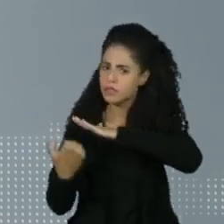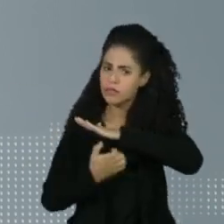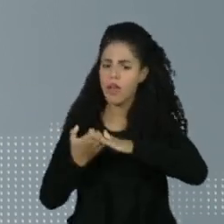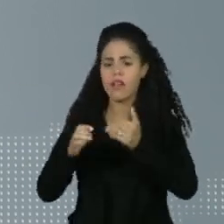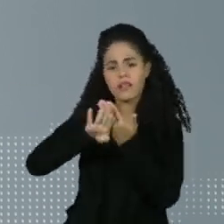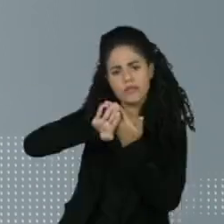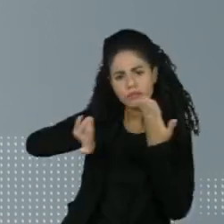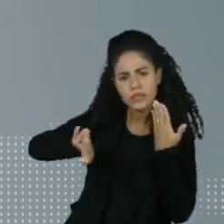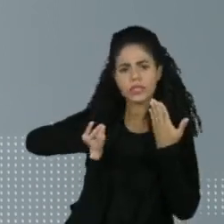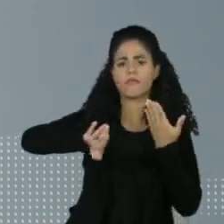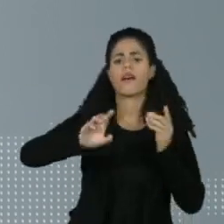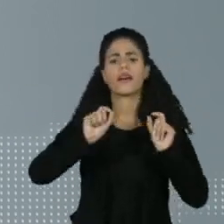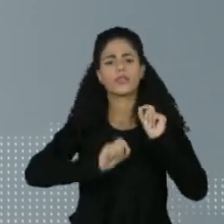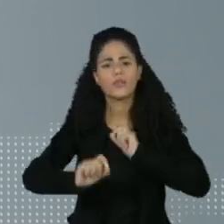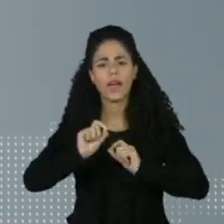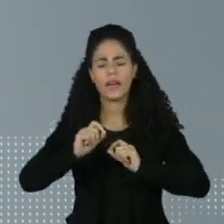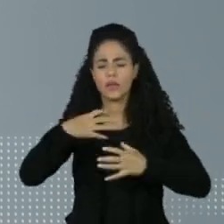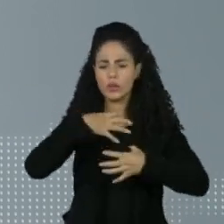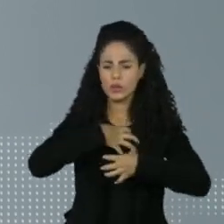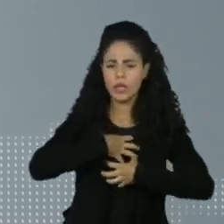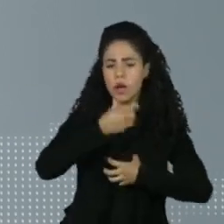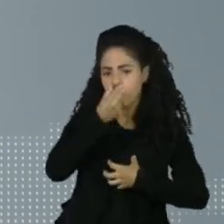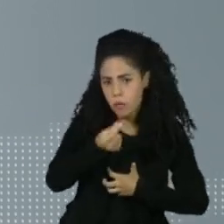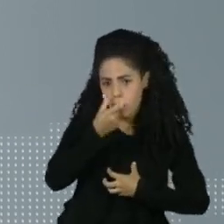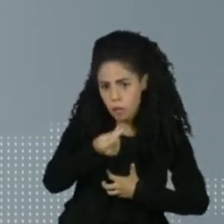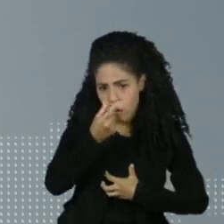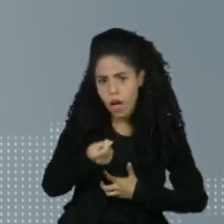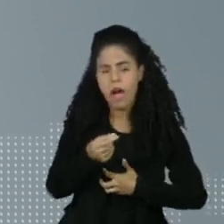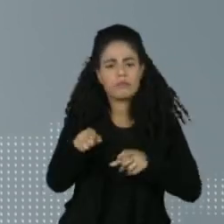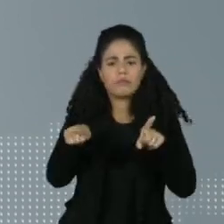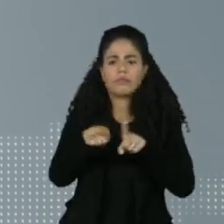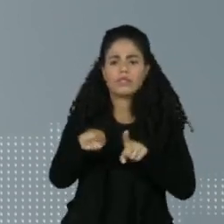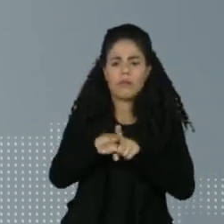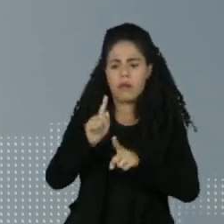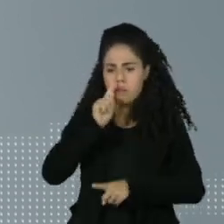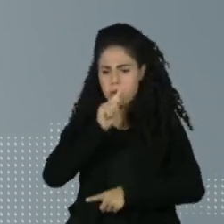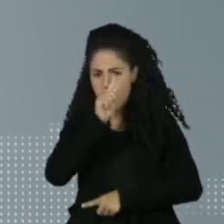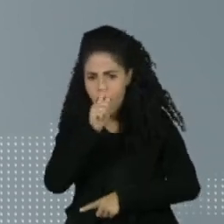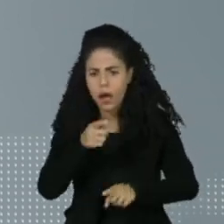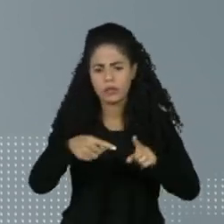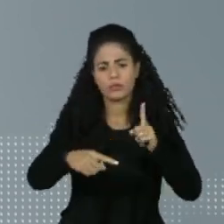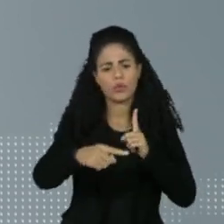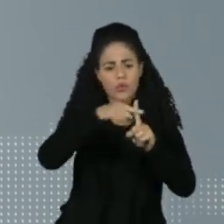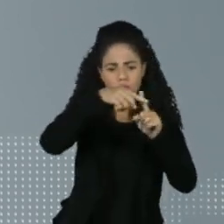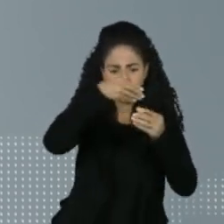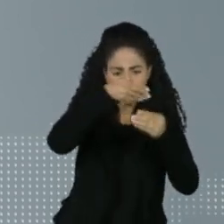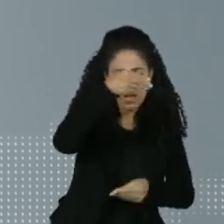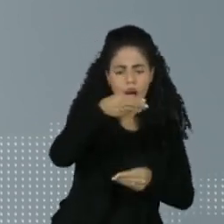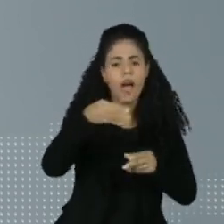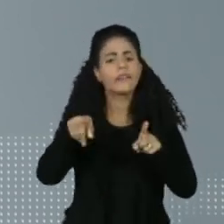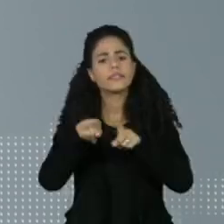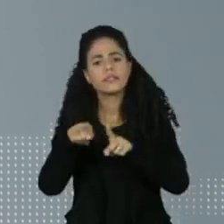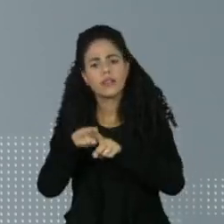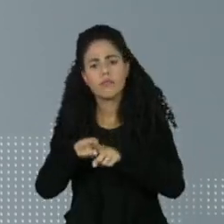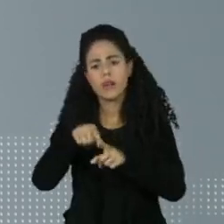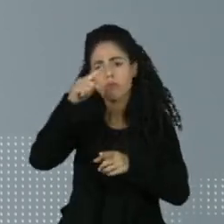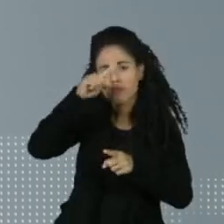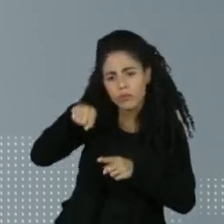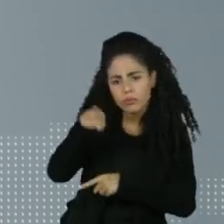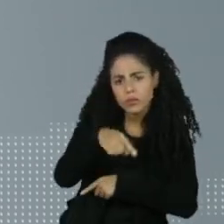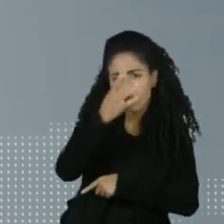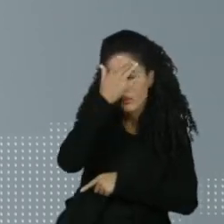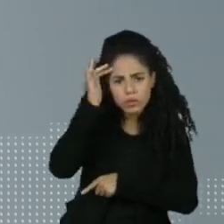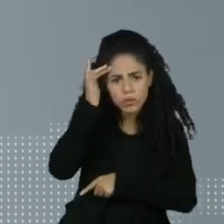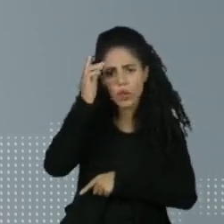o afastamento de funcionários com sintomas gripais até a confirmação de Covid por teste, a proibição de demissões de pessoas